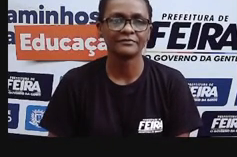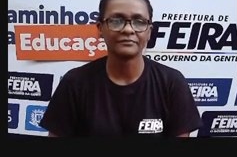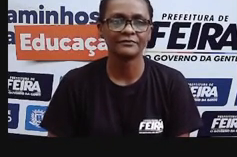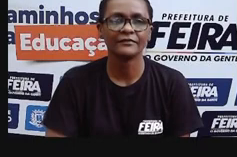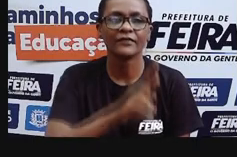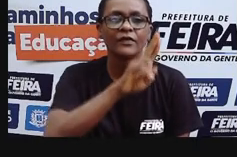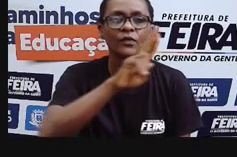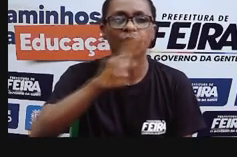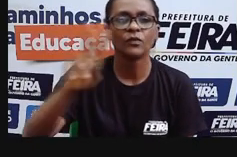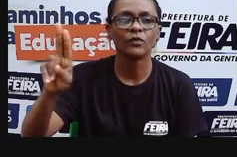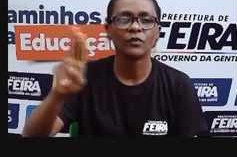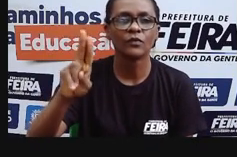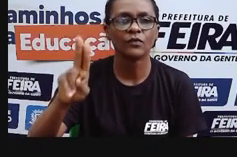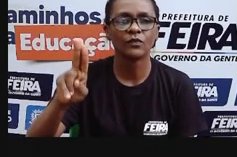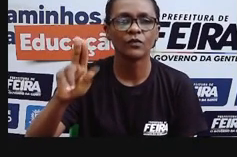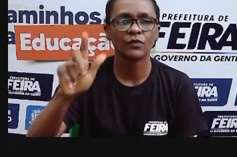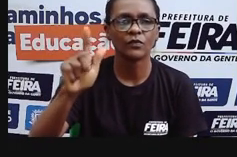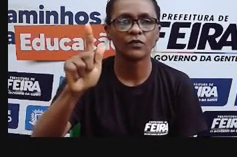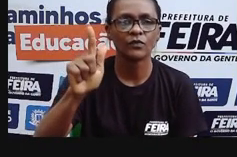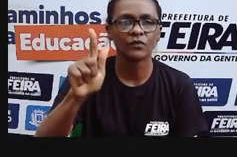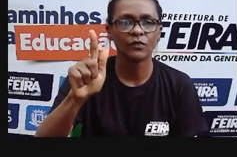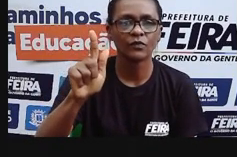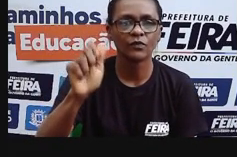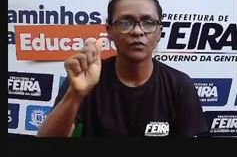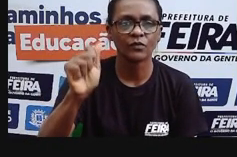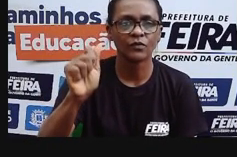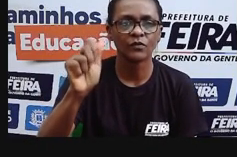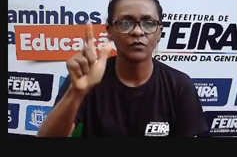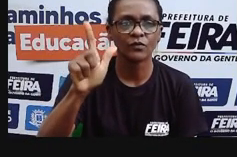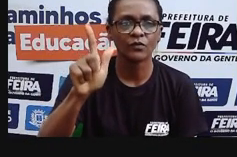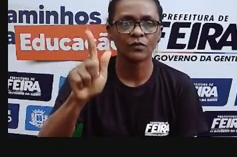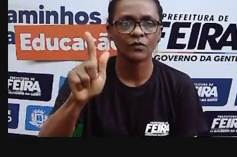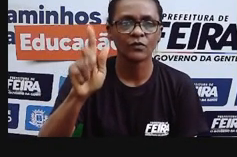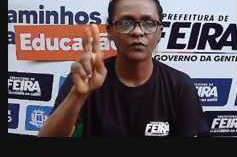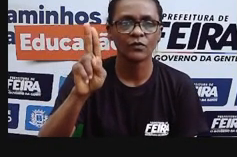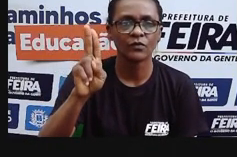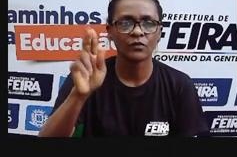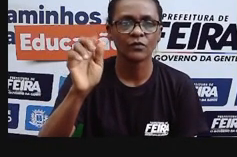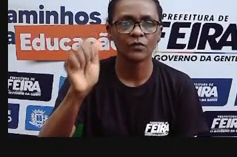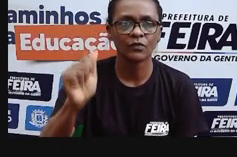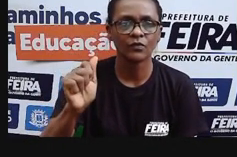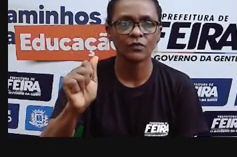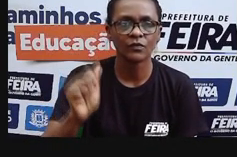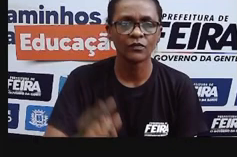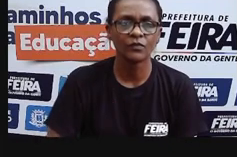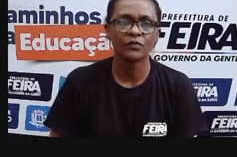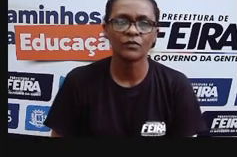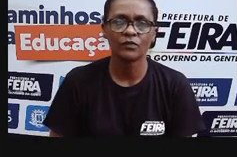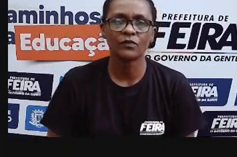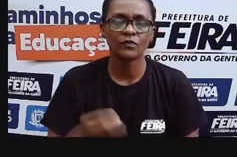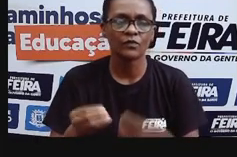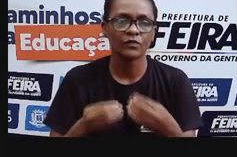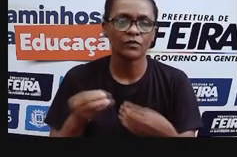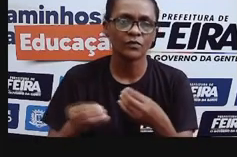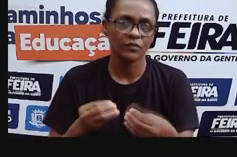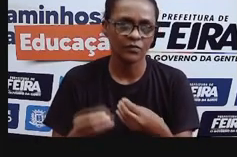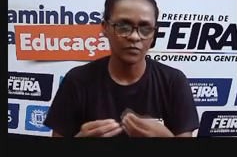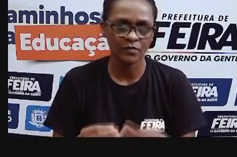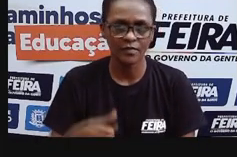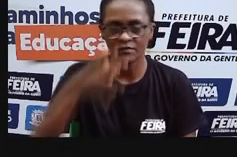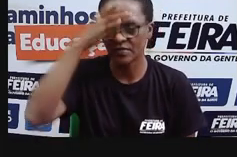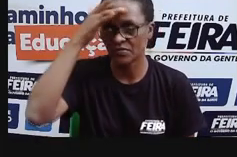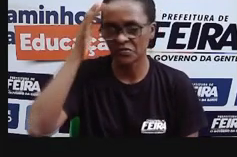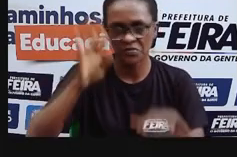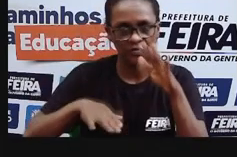H para a produção da pasta de dente. Algumas pessoas